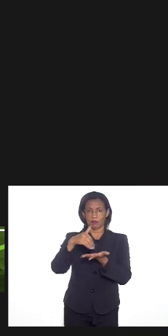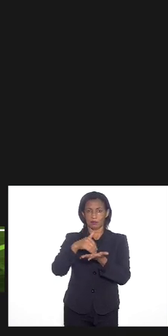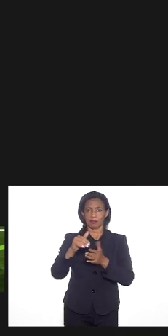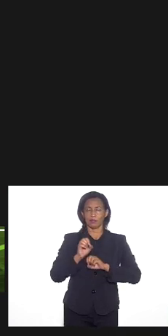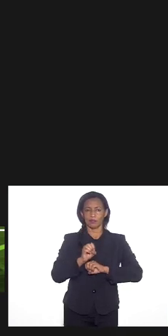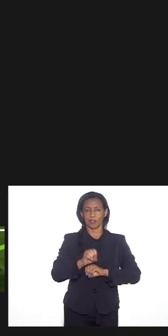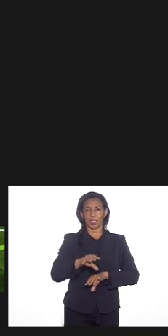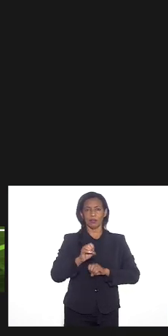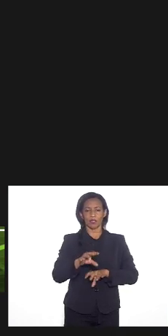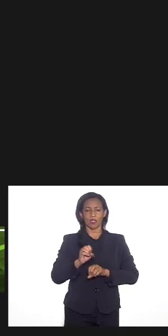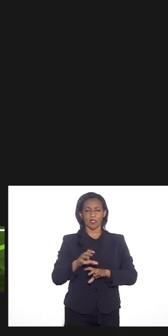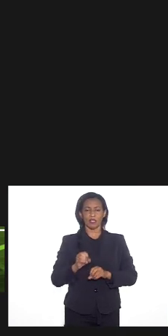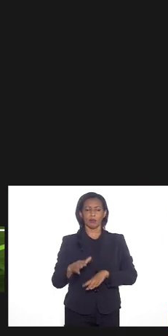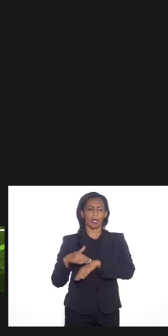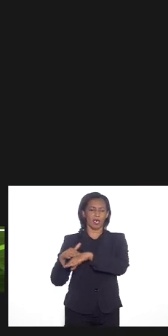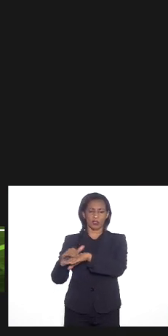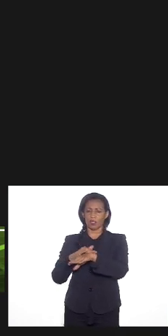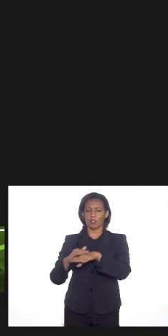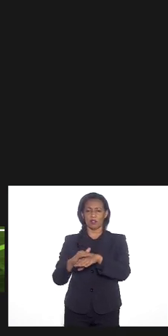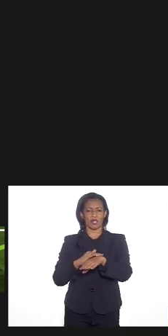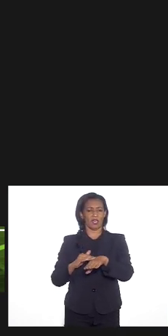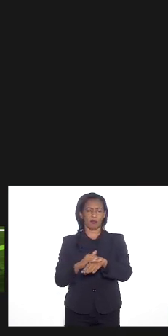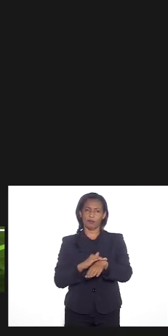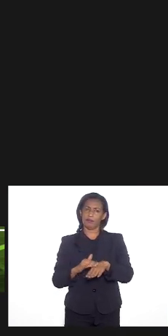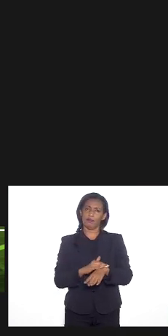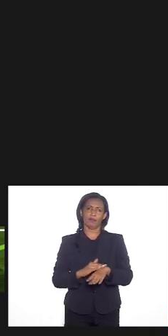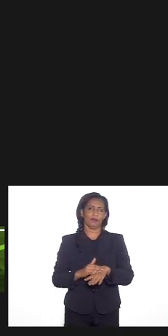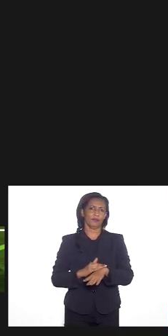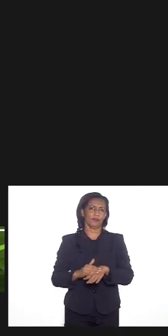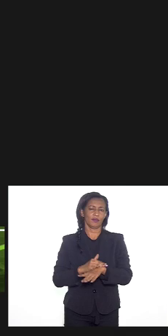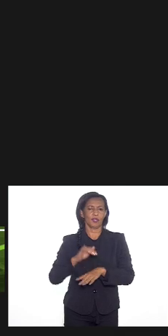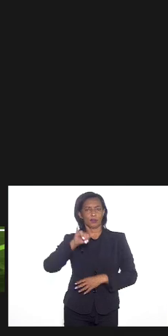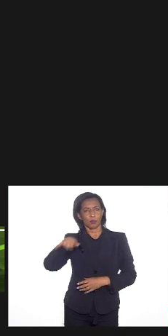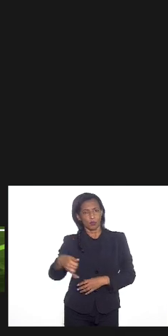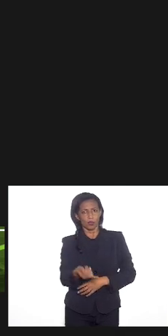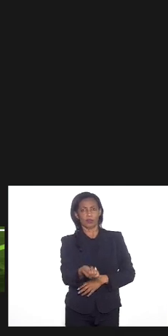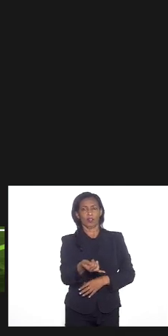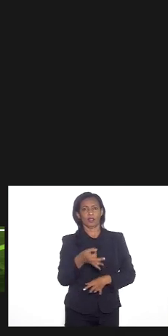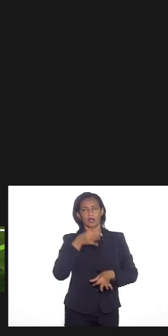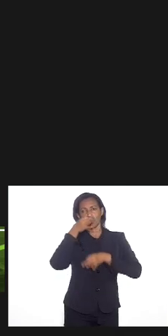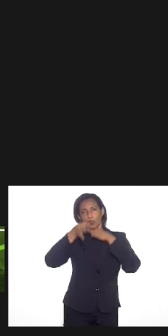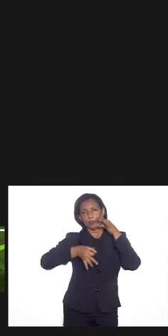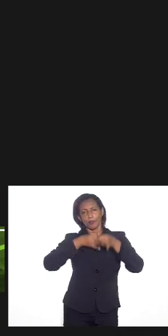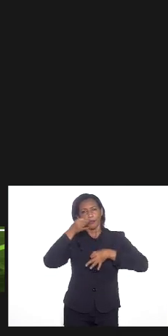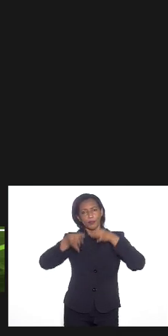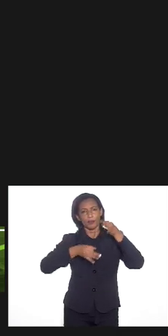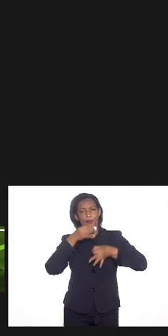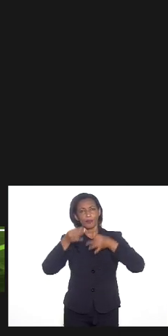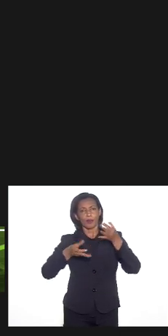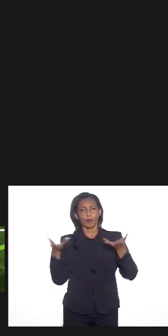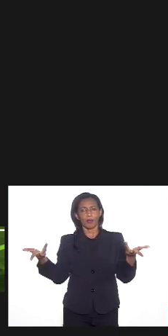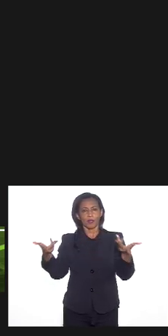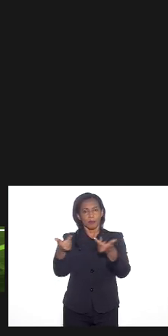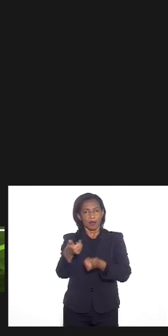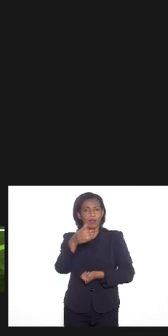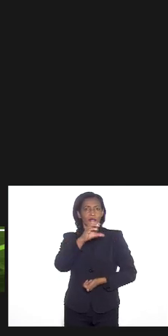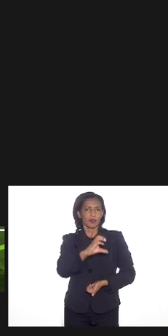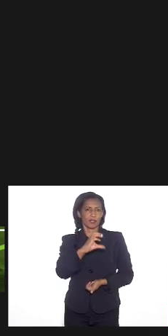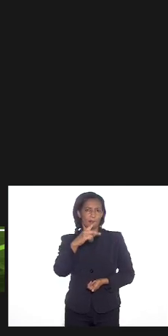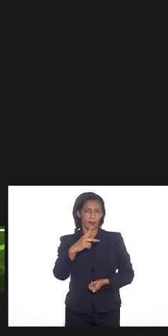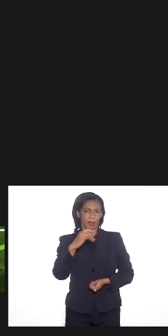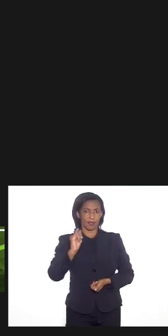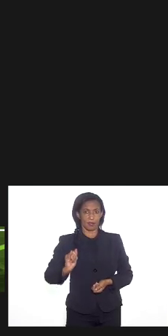de Educação para conversar com ele sobre essa possibilidade de colocar as questões levantadas por essa maravilhosa CPI